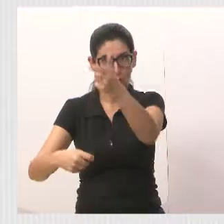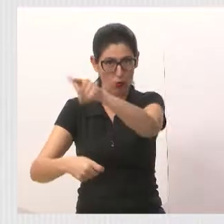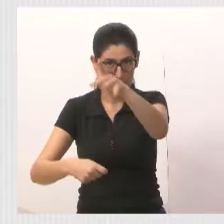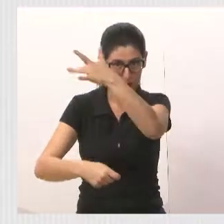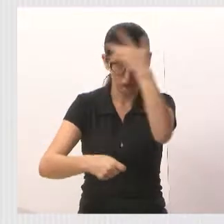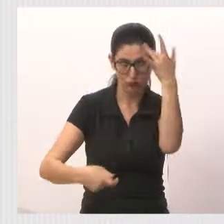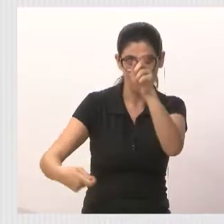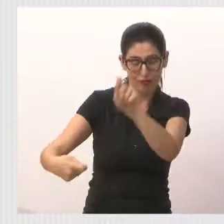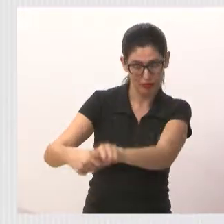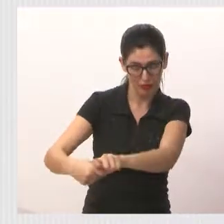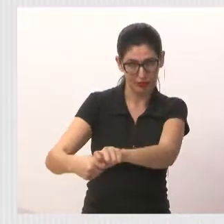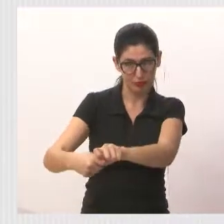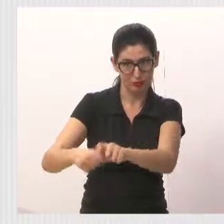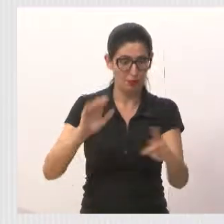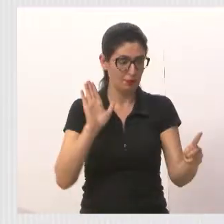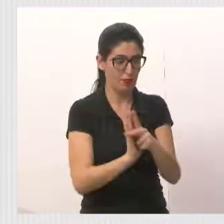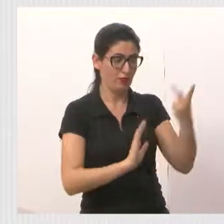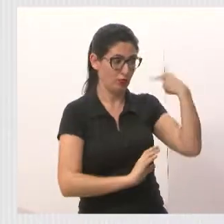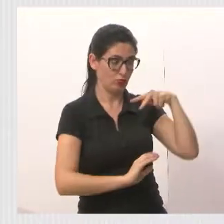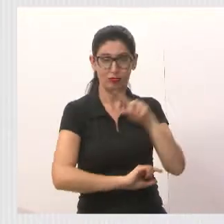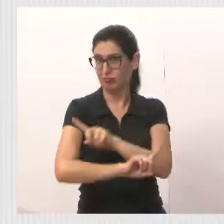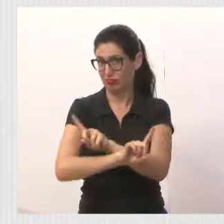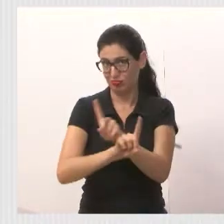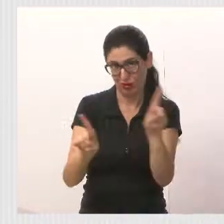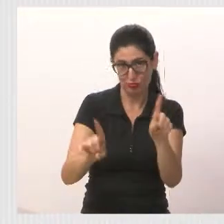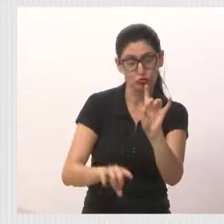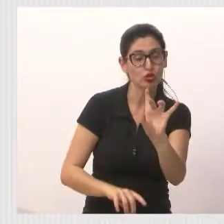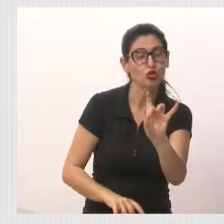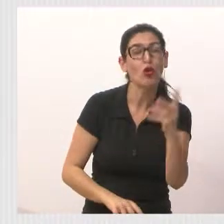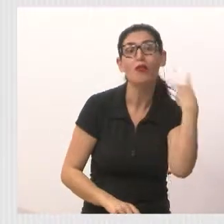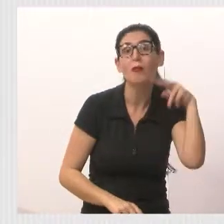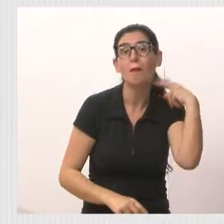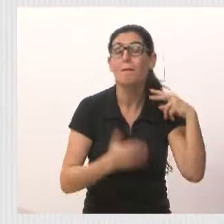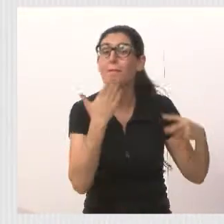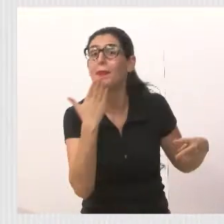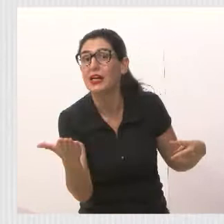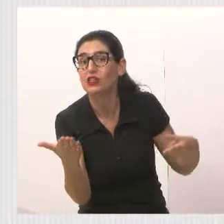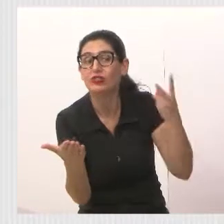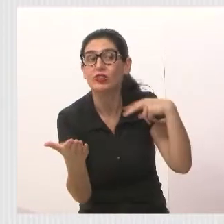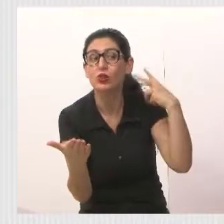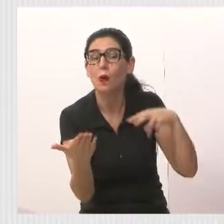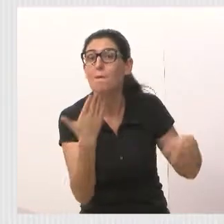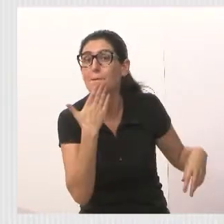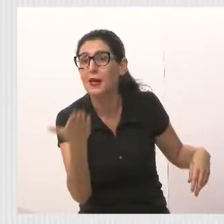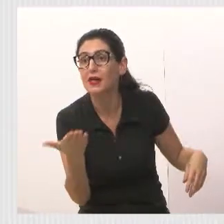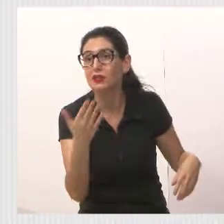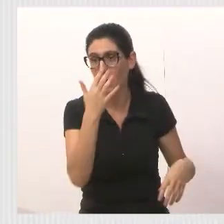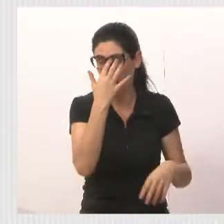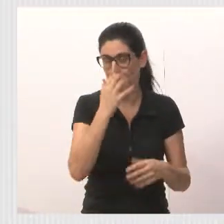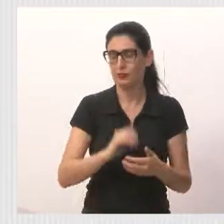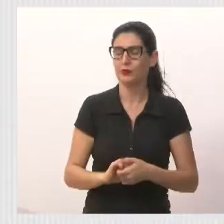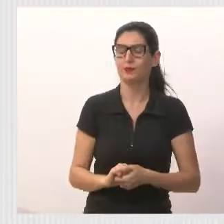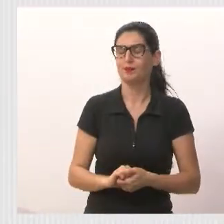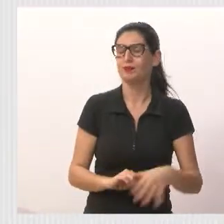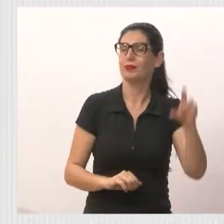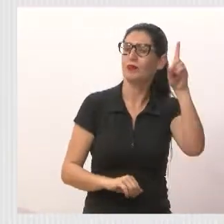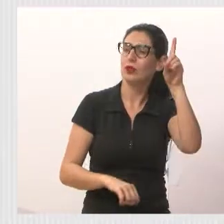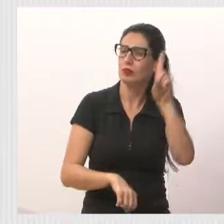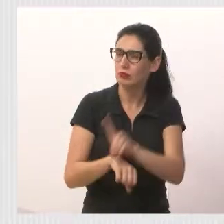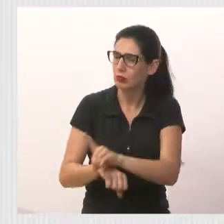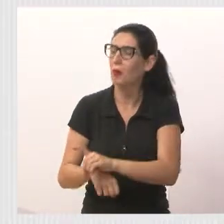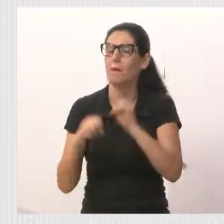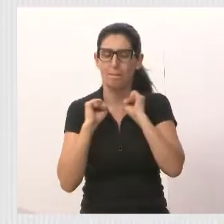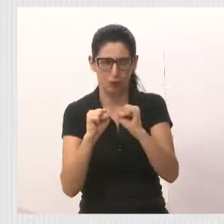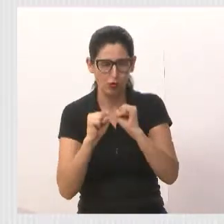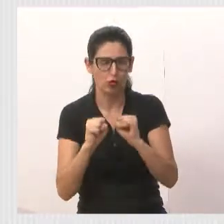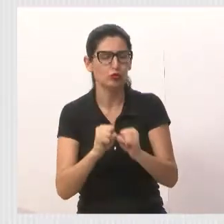é muito salutar, porque lá estão quase todos os secretários ou diretores que possam responder e